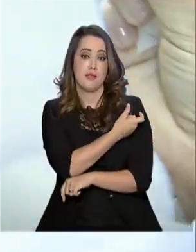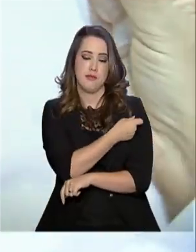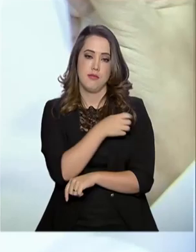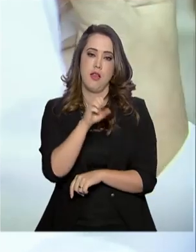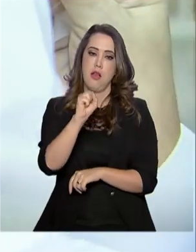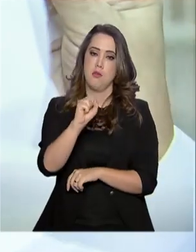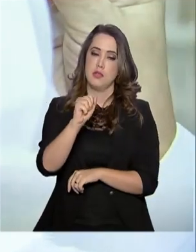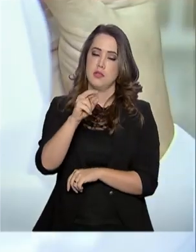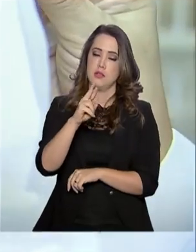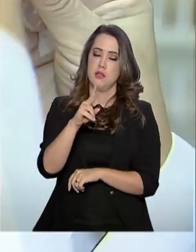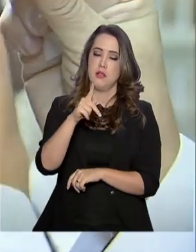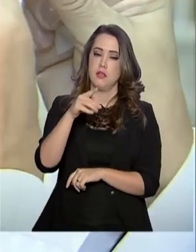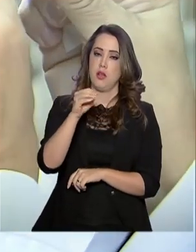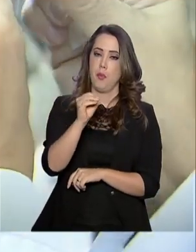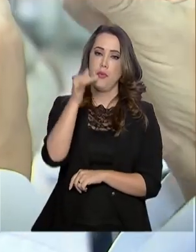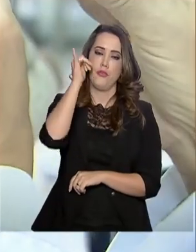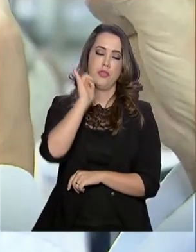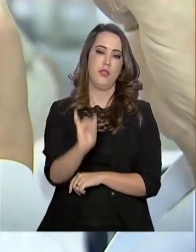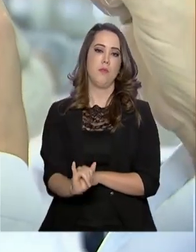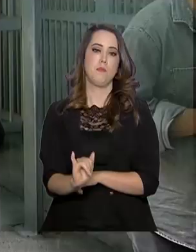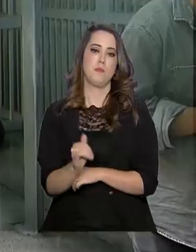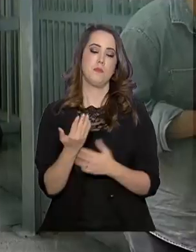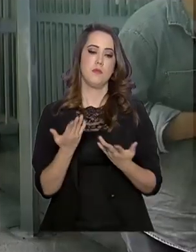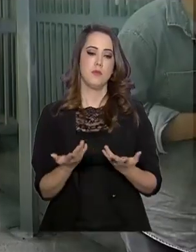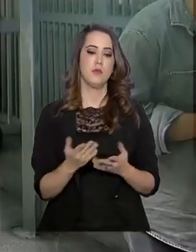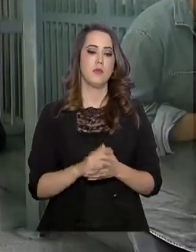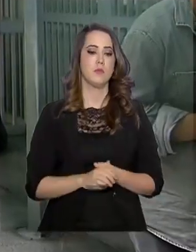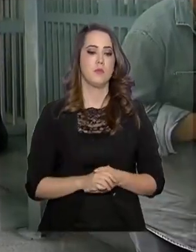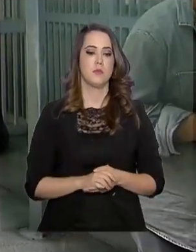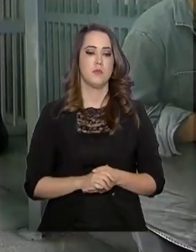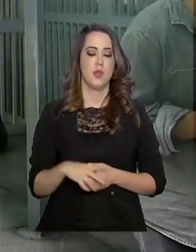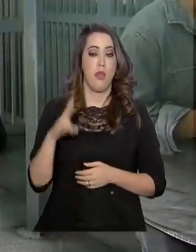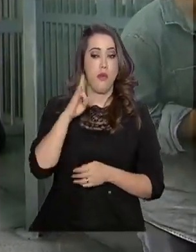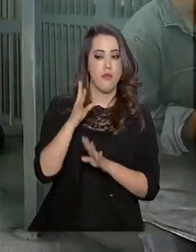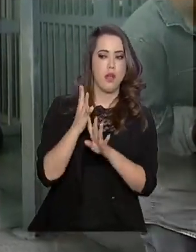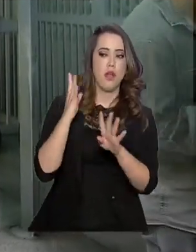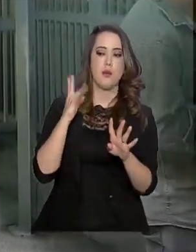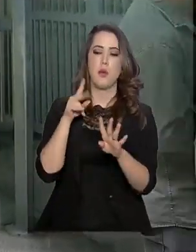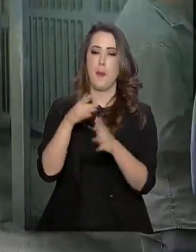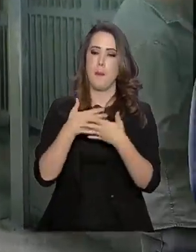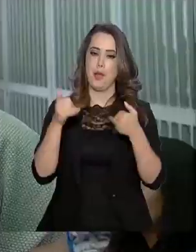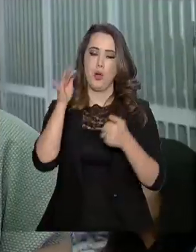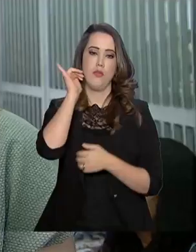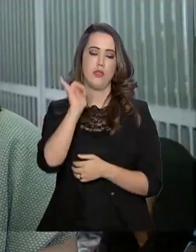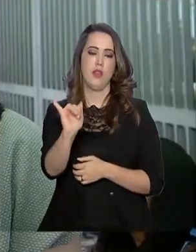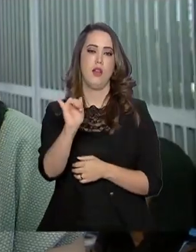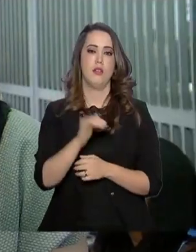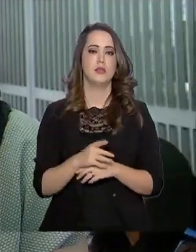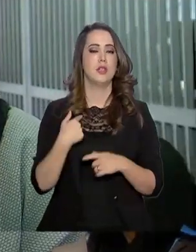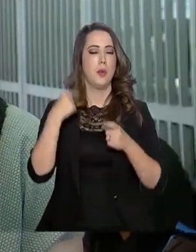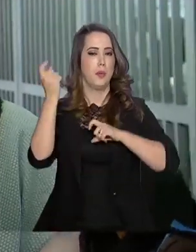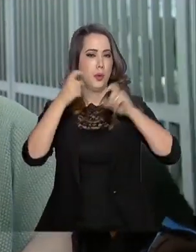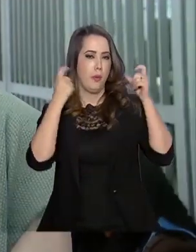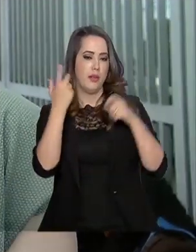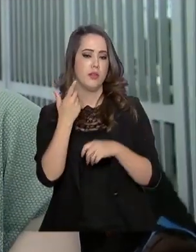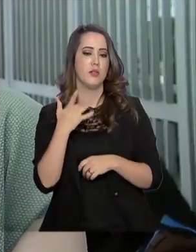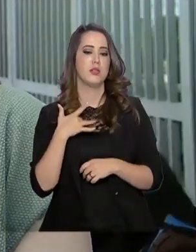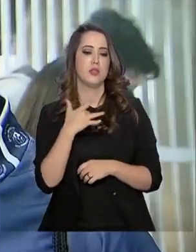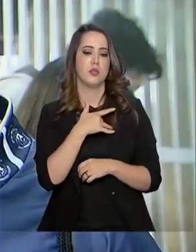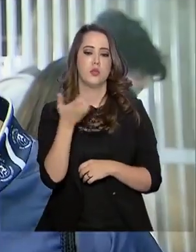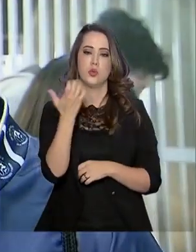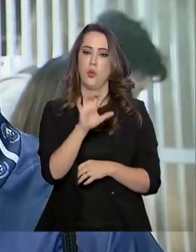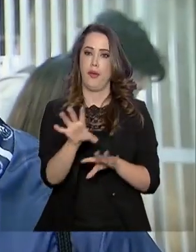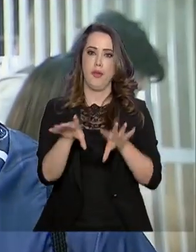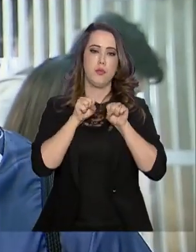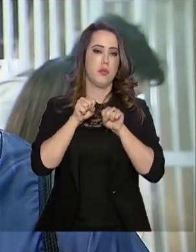e em outras 14 cidades do estado. Aqui eu vi aqui que está a campanha, melhor se prevenir, né? Fiquei muito preocupada com a minha saúde, não quero